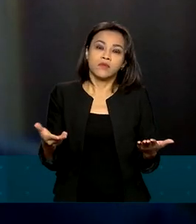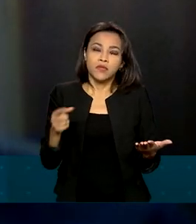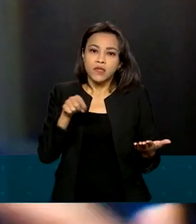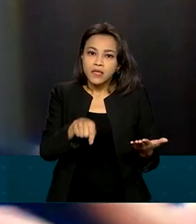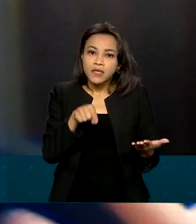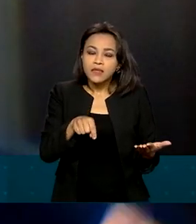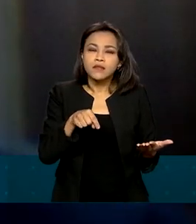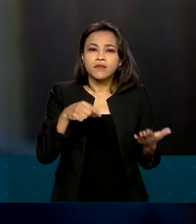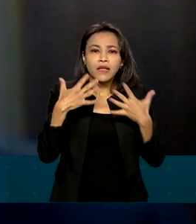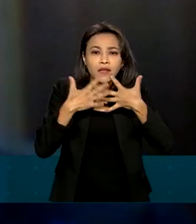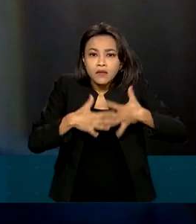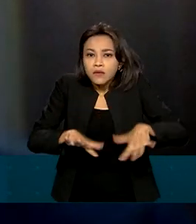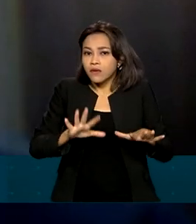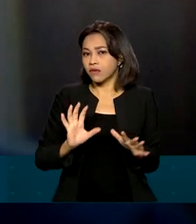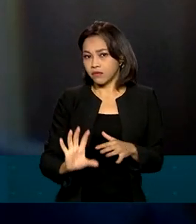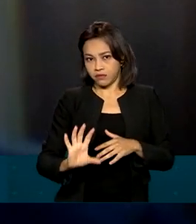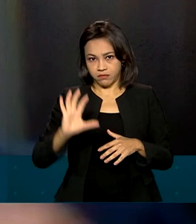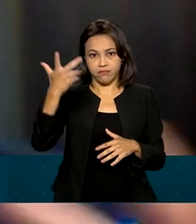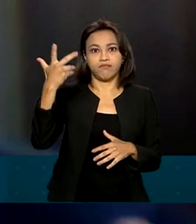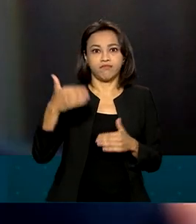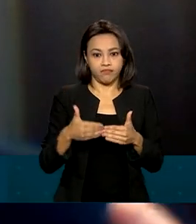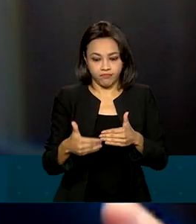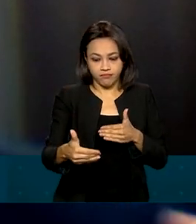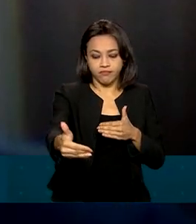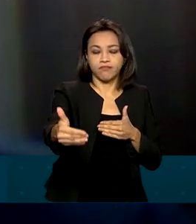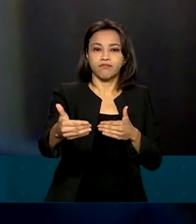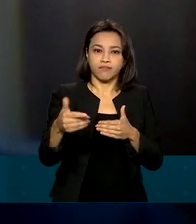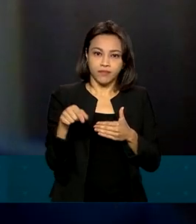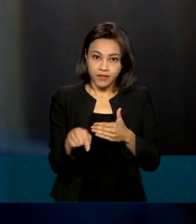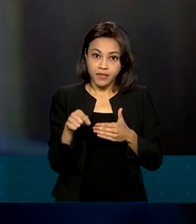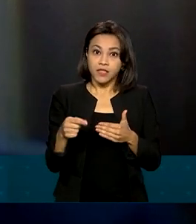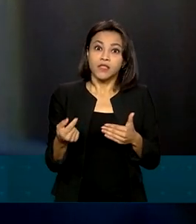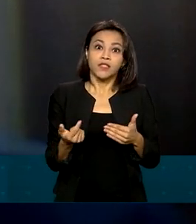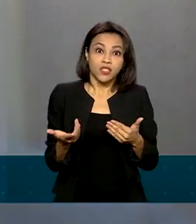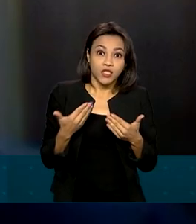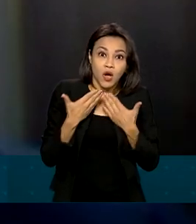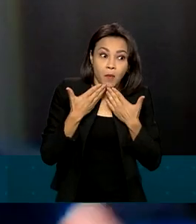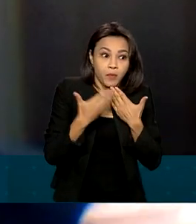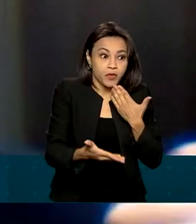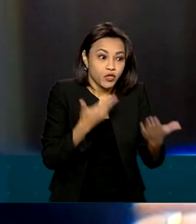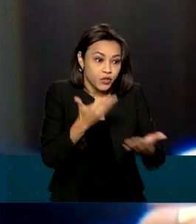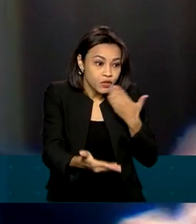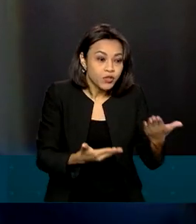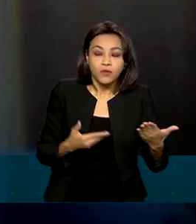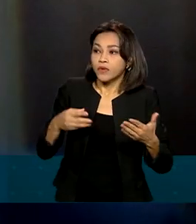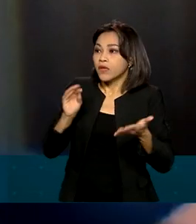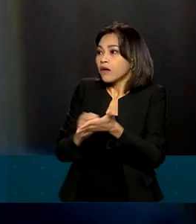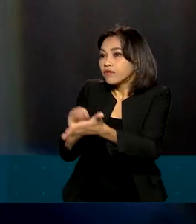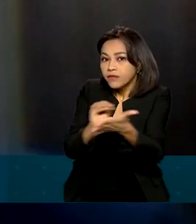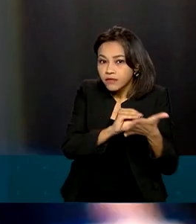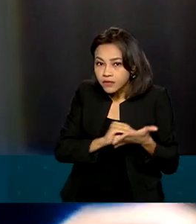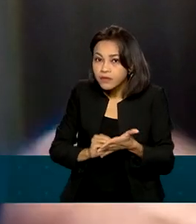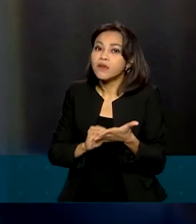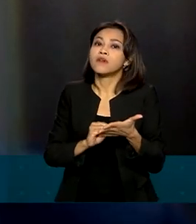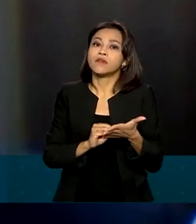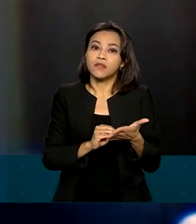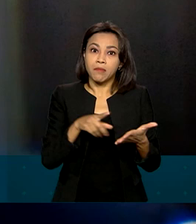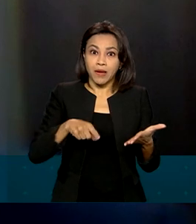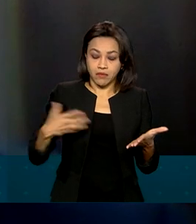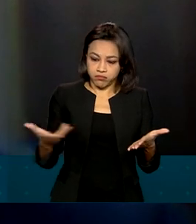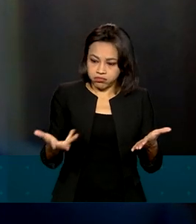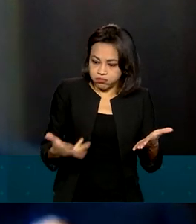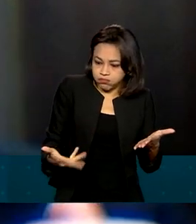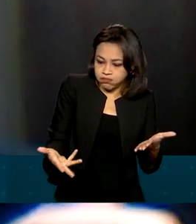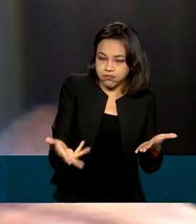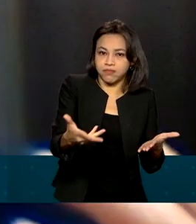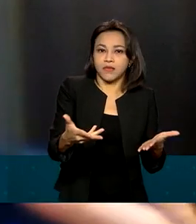natural dos equilíbrios de oferta e demanda, mas dentro das circunstâncias e da agilidade,